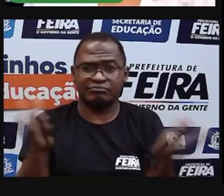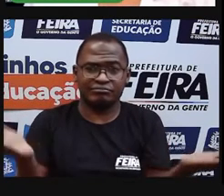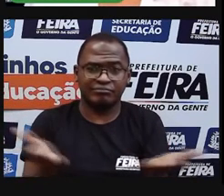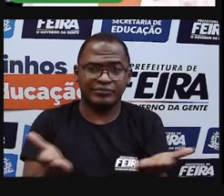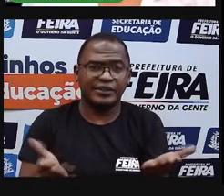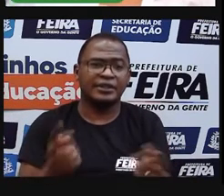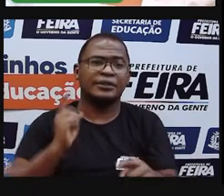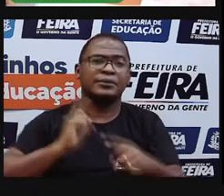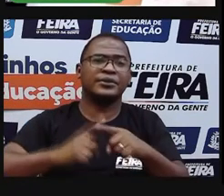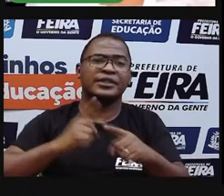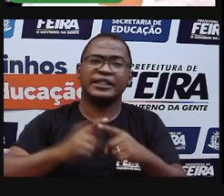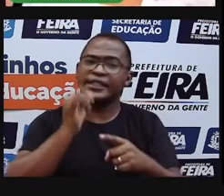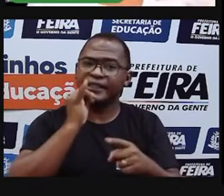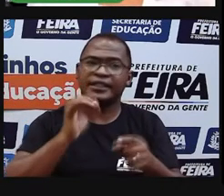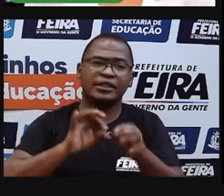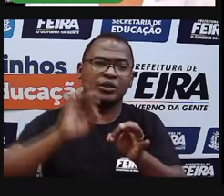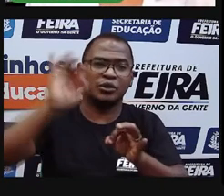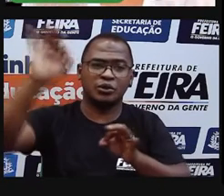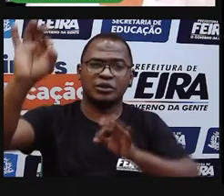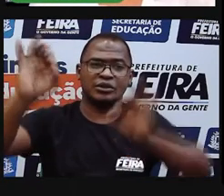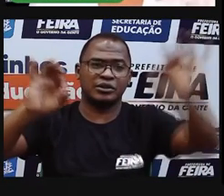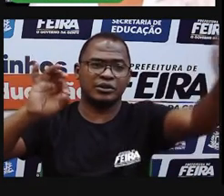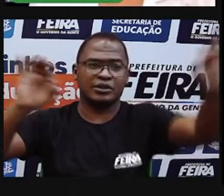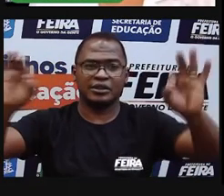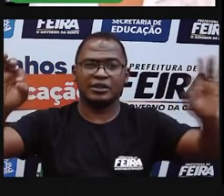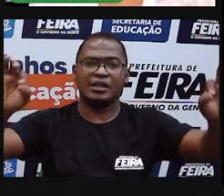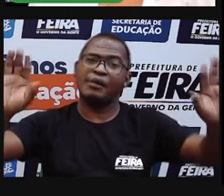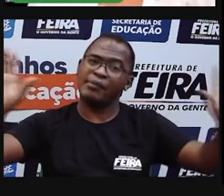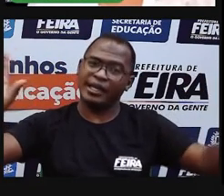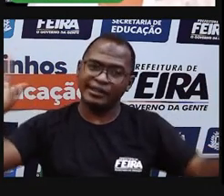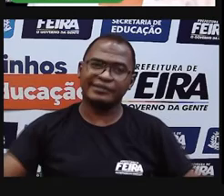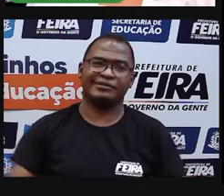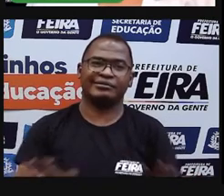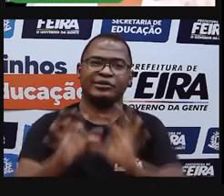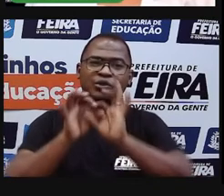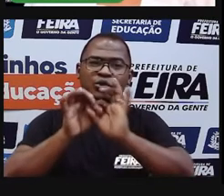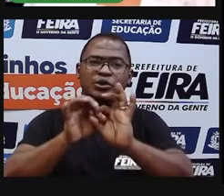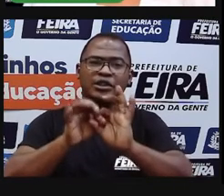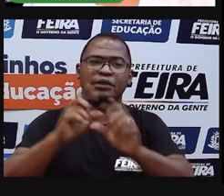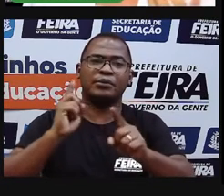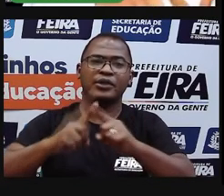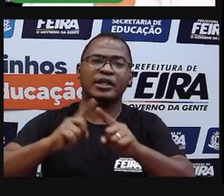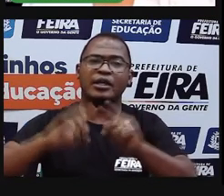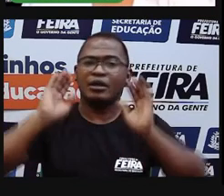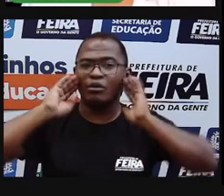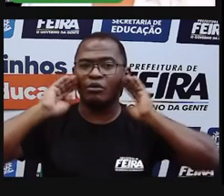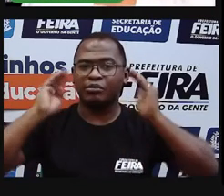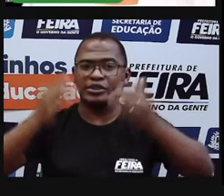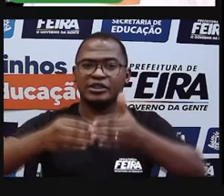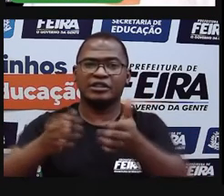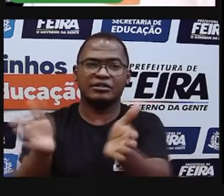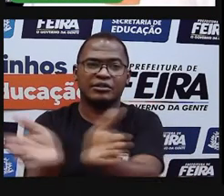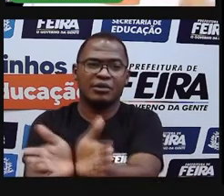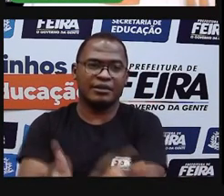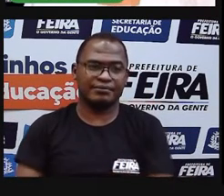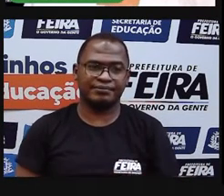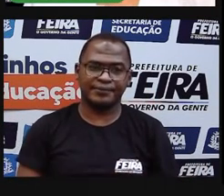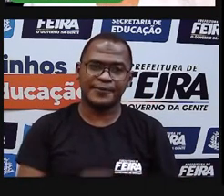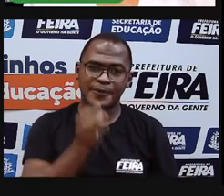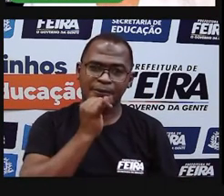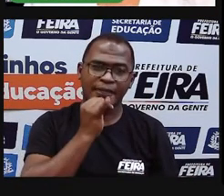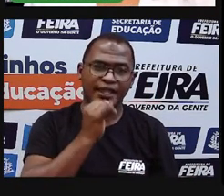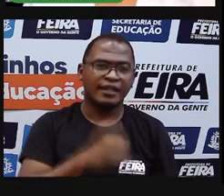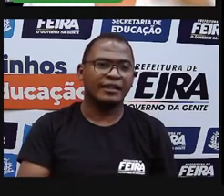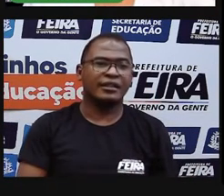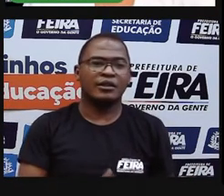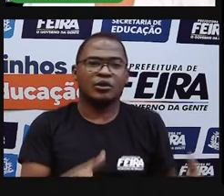que favorecem as pessoas estarem unidas, mesmo distante. Então, temos, né? Os grupos escolares, faz parte de